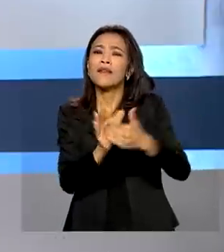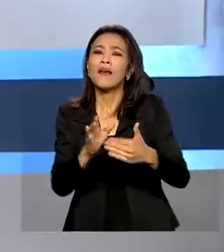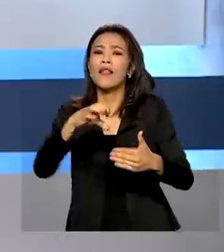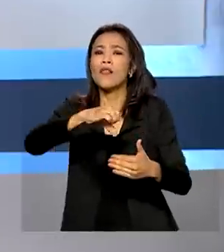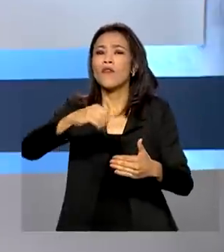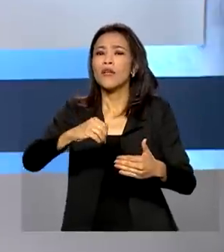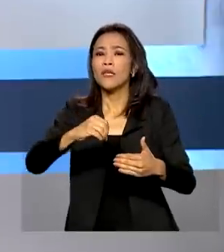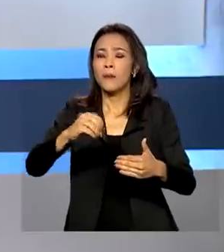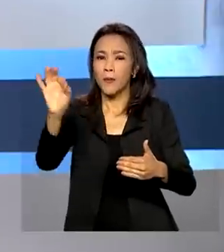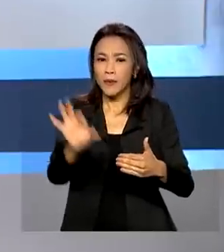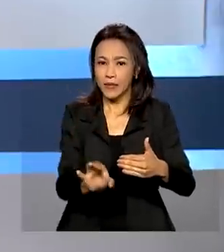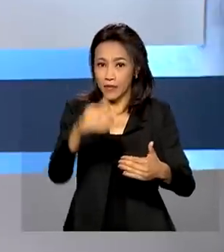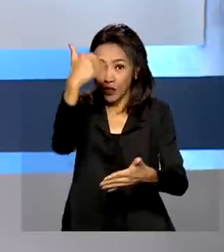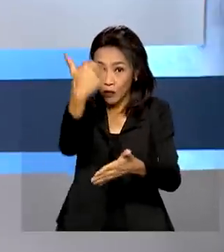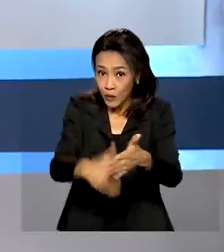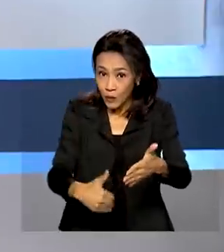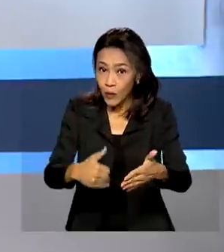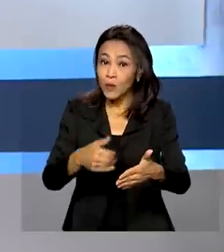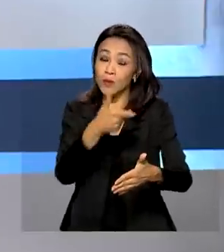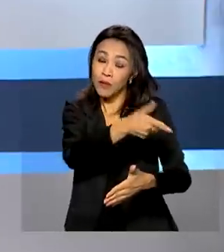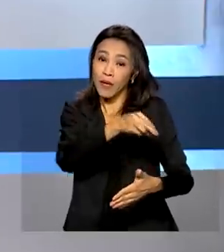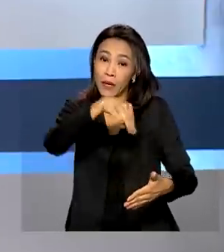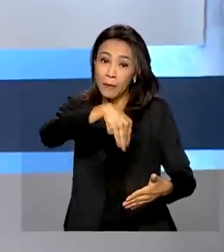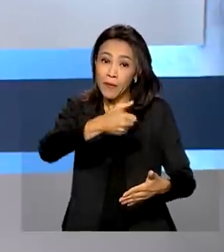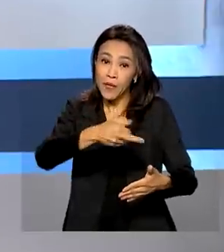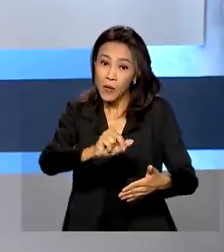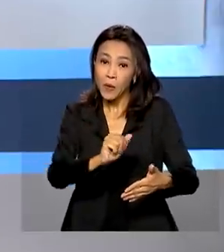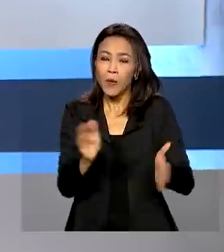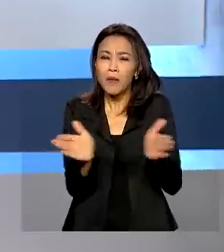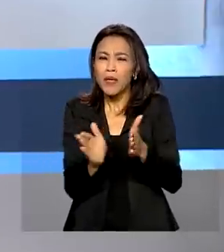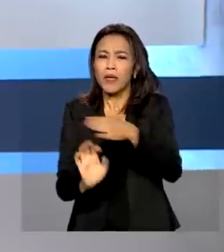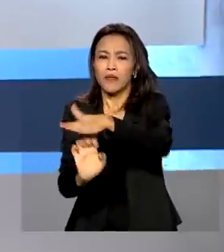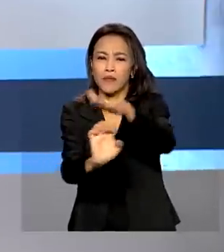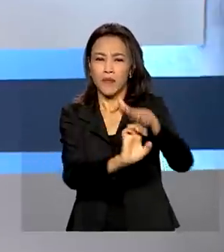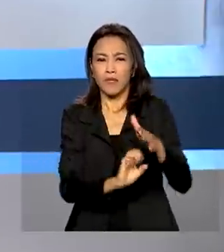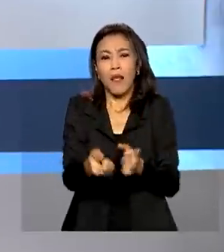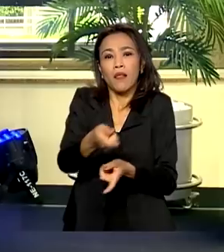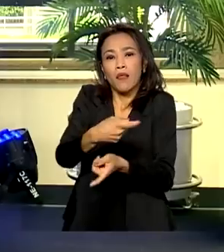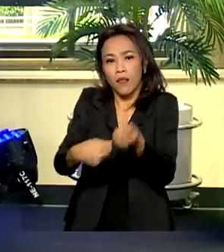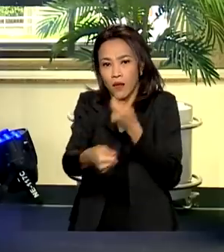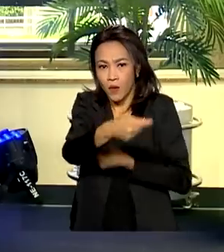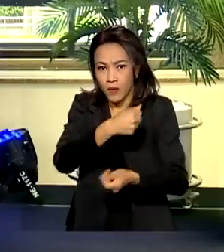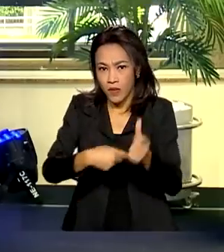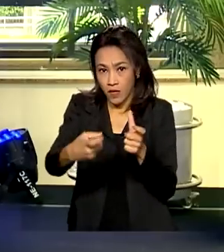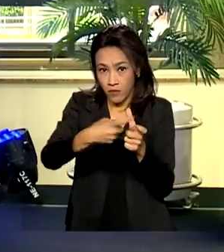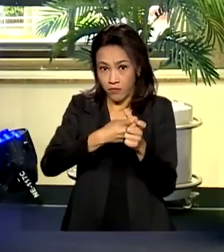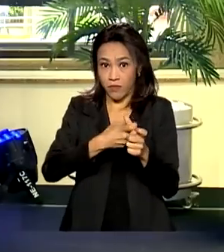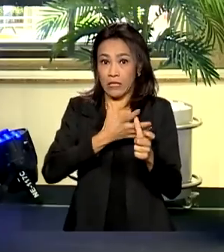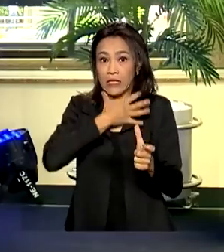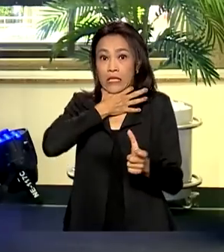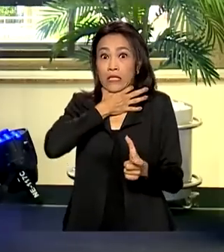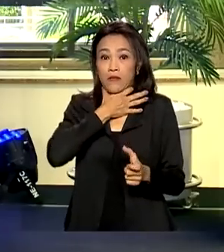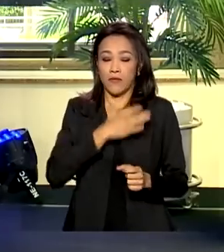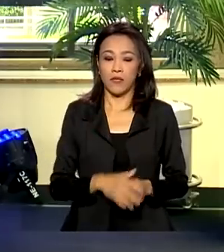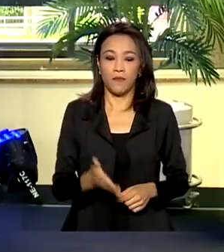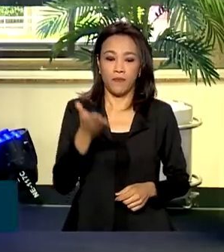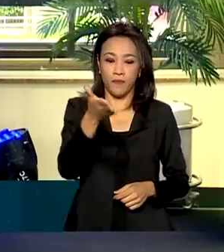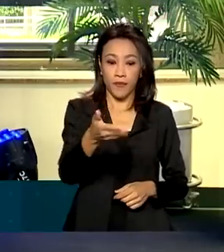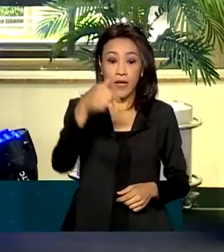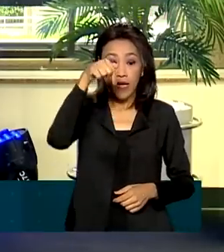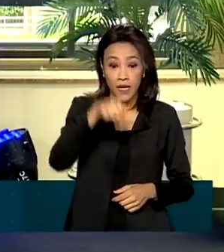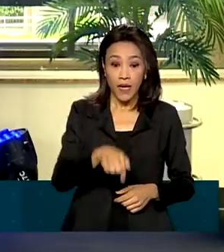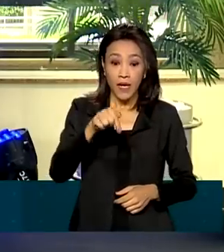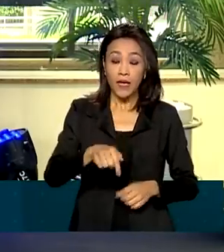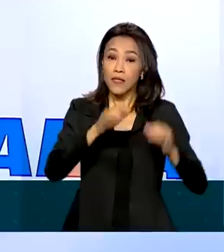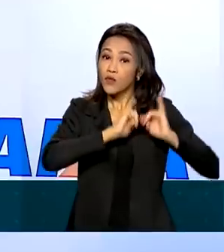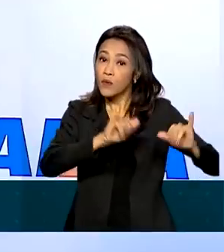% de desconto para micro e pequenas empresas renegociarem dívidas. A edição deste ano do Você no Azul tem